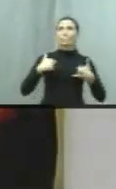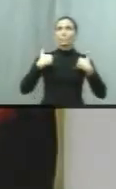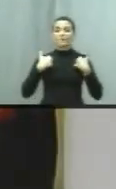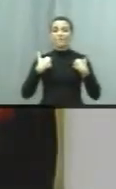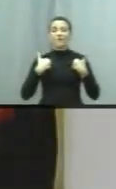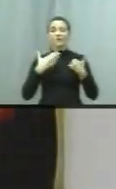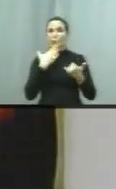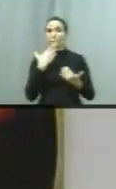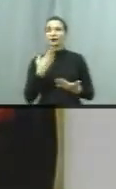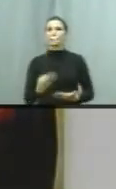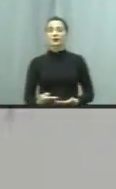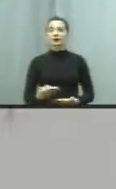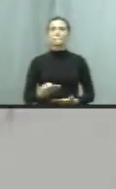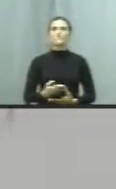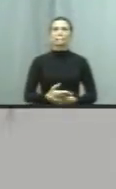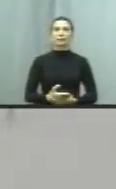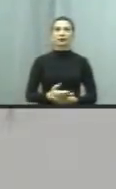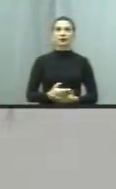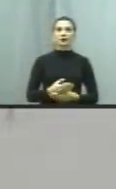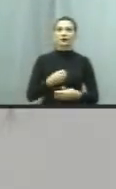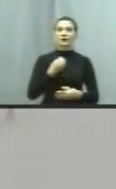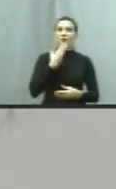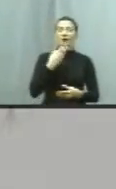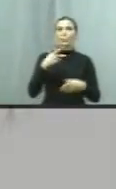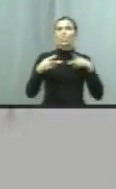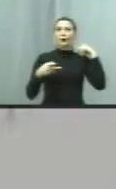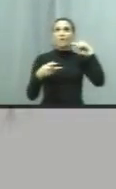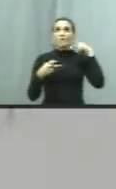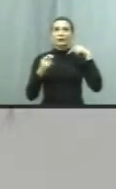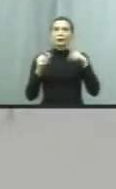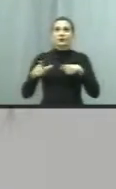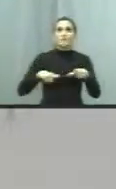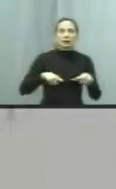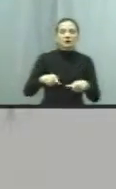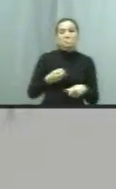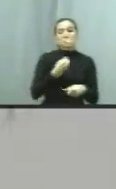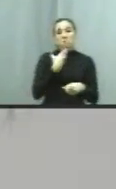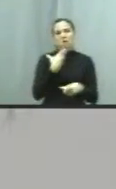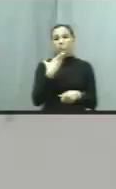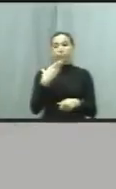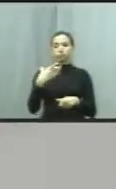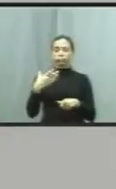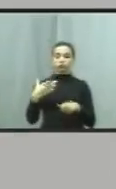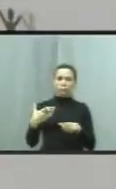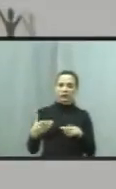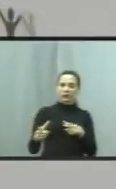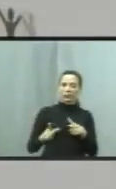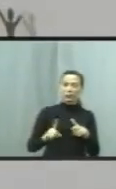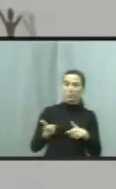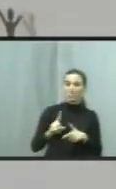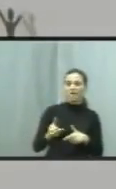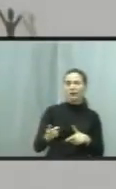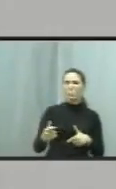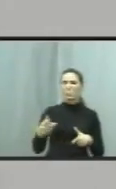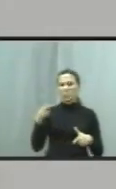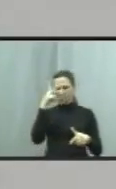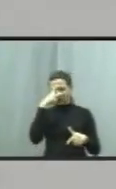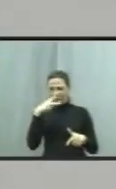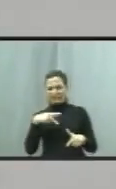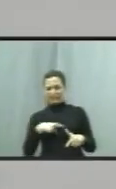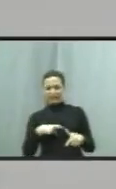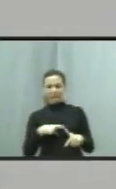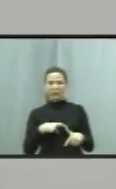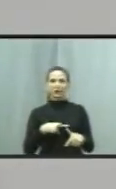Pode passar? Bem-aventurado o político que trabalha para o bem comum e não visa os próprios interesses.